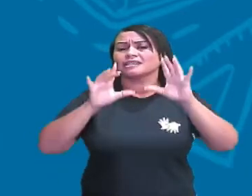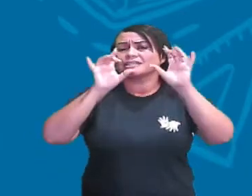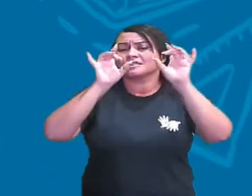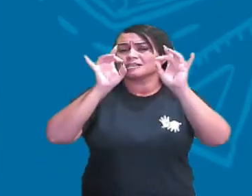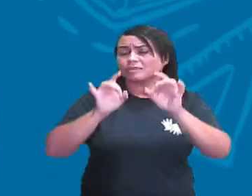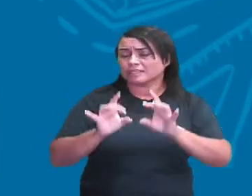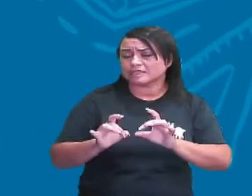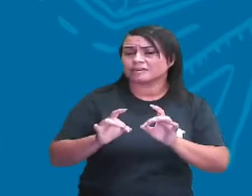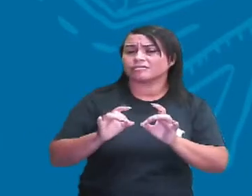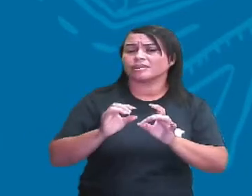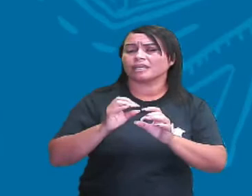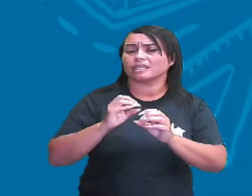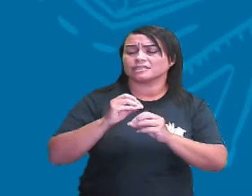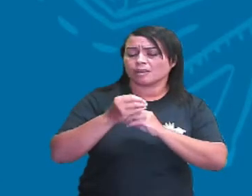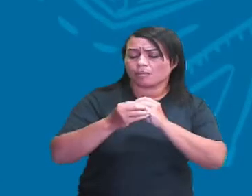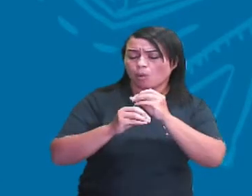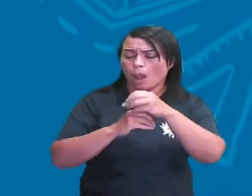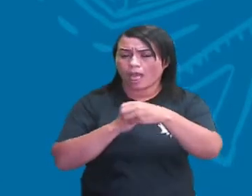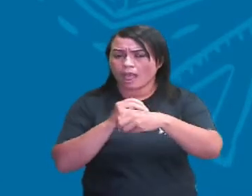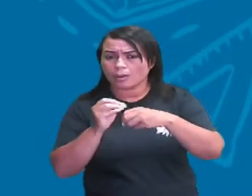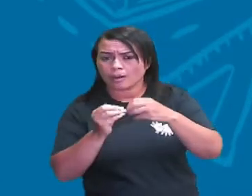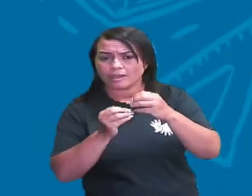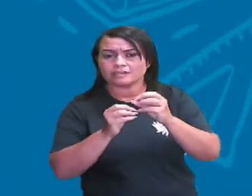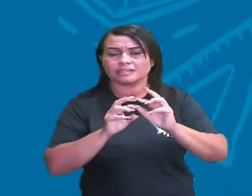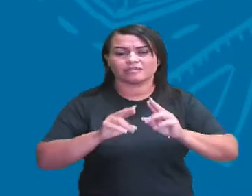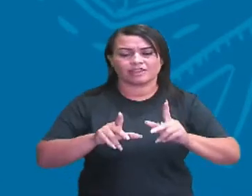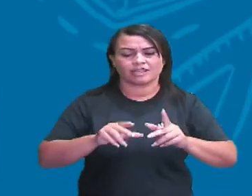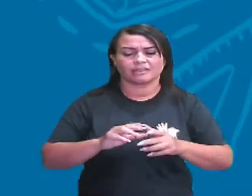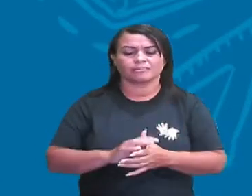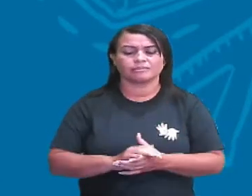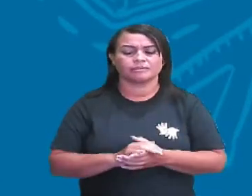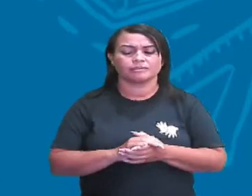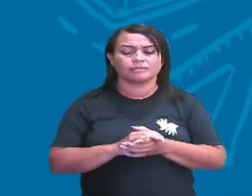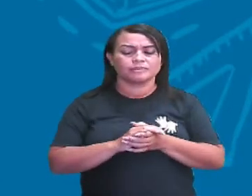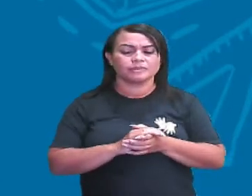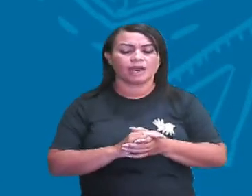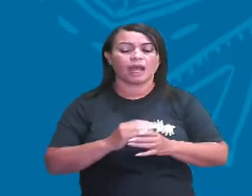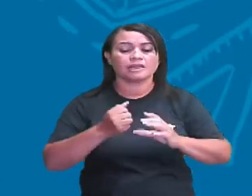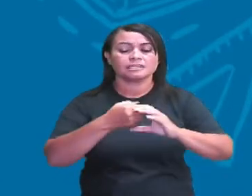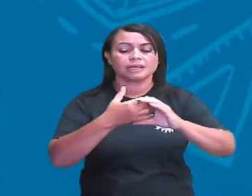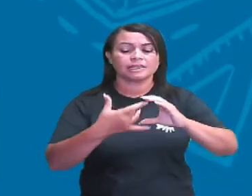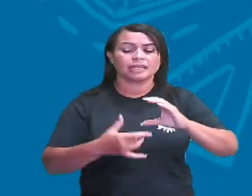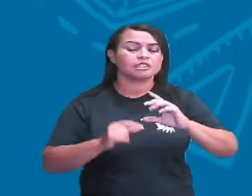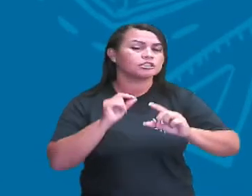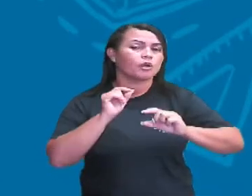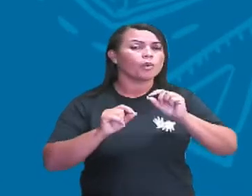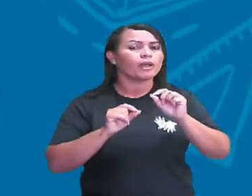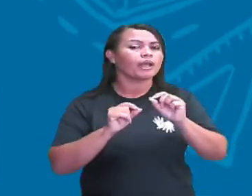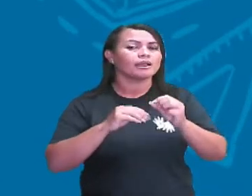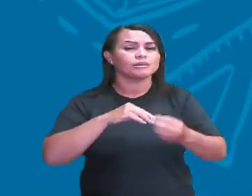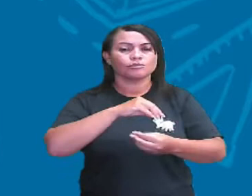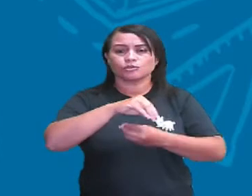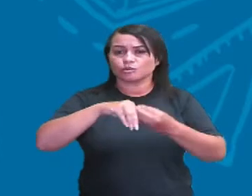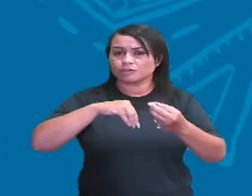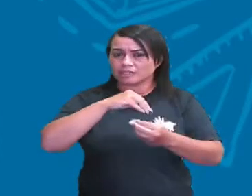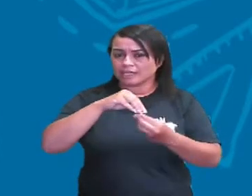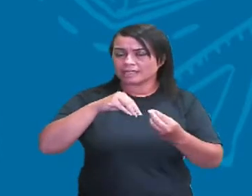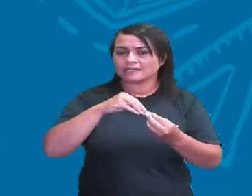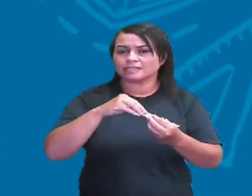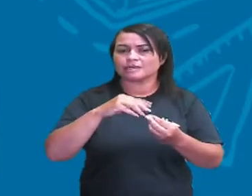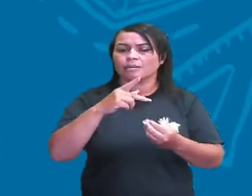nas suas moléculas, que a diferenciam de outras. Essas características, essas substâncias, são chamadas de substâncias